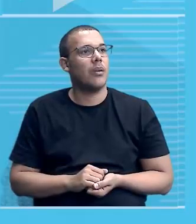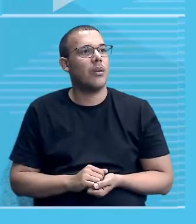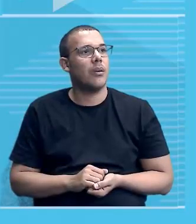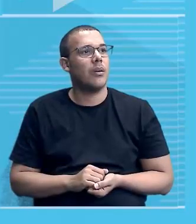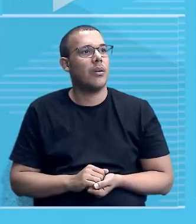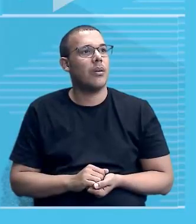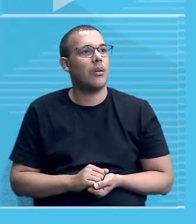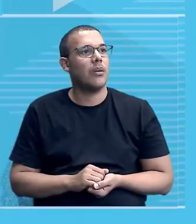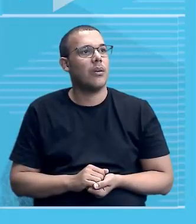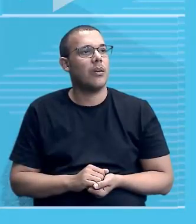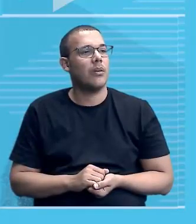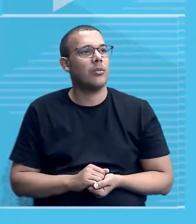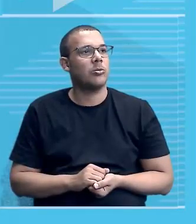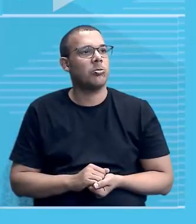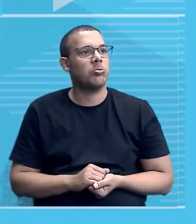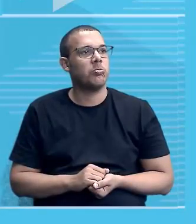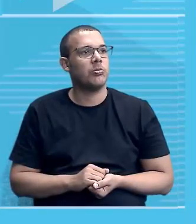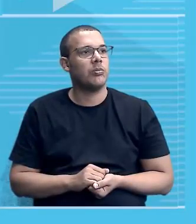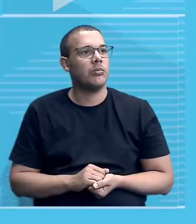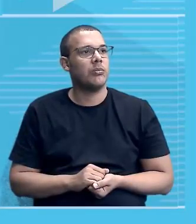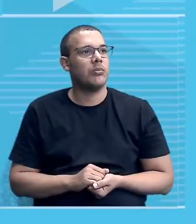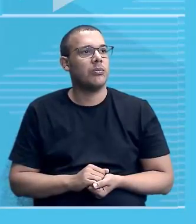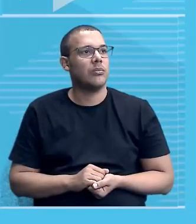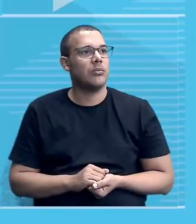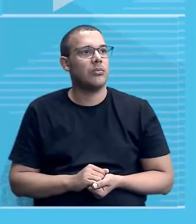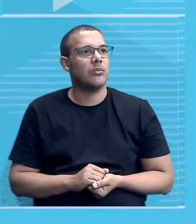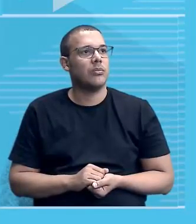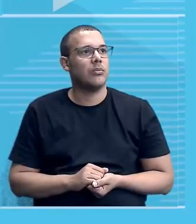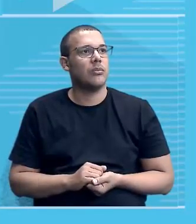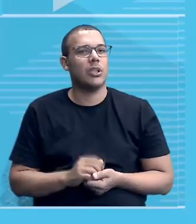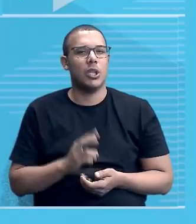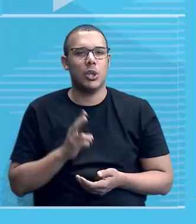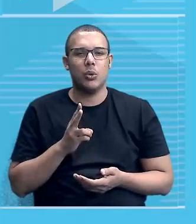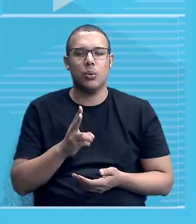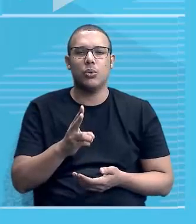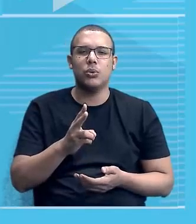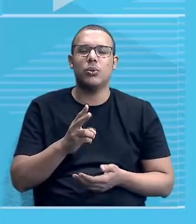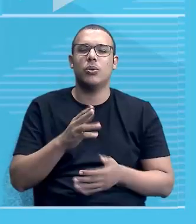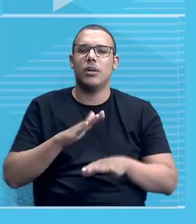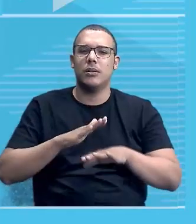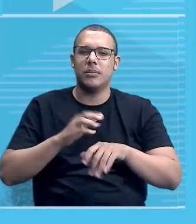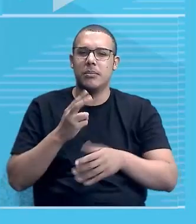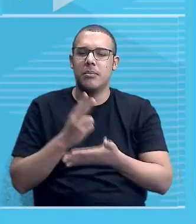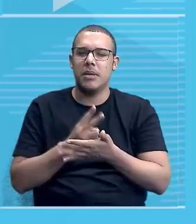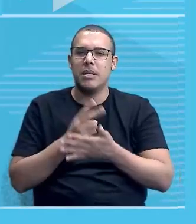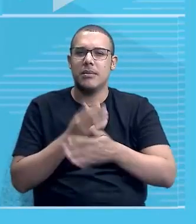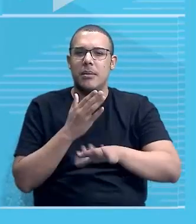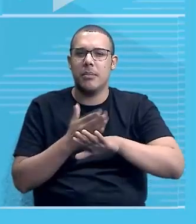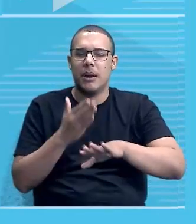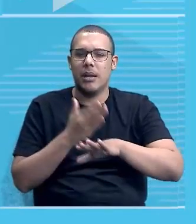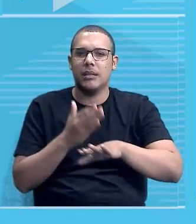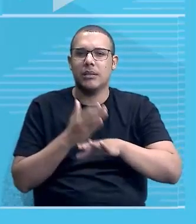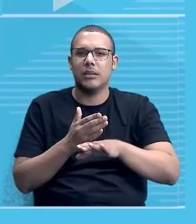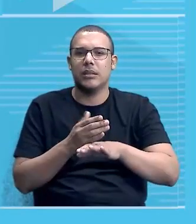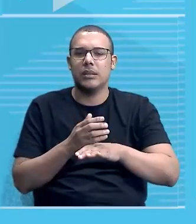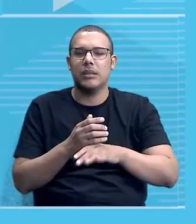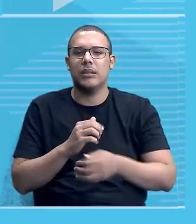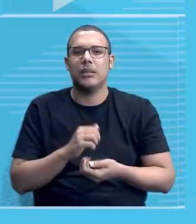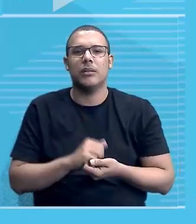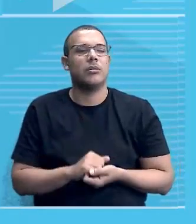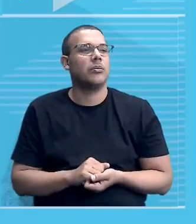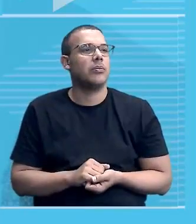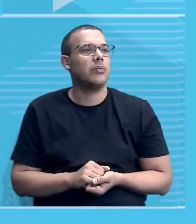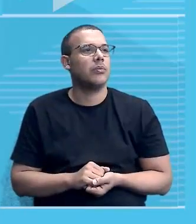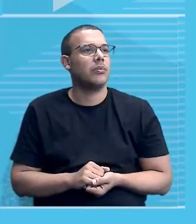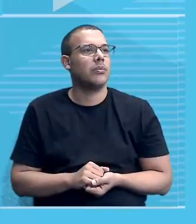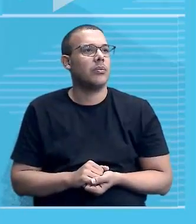poder, e mantém essas mesmas práticas que os europeus tinham de explorar o povo. E olha só,